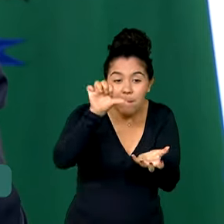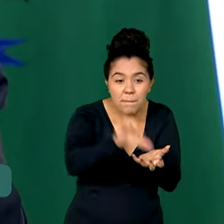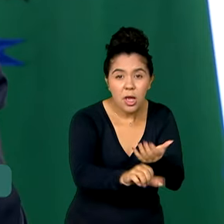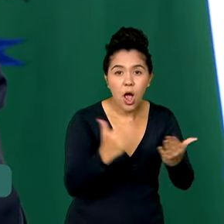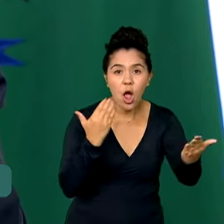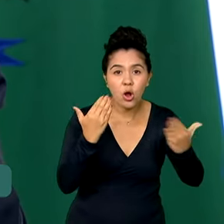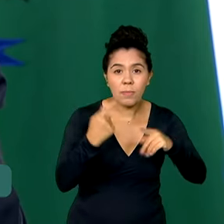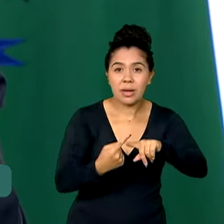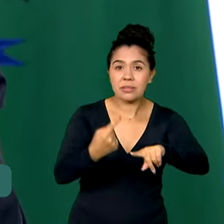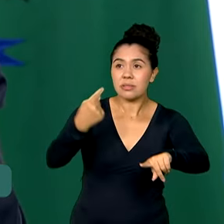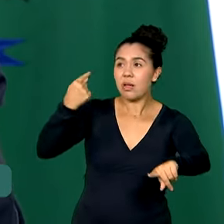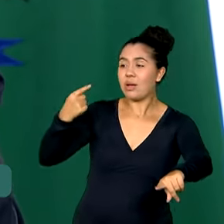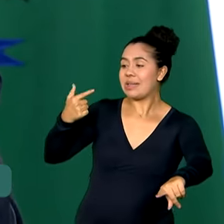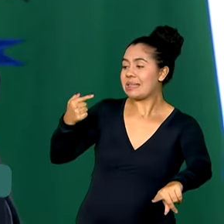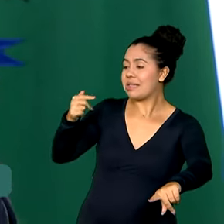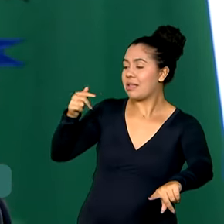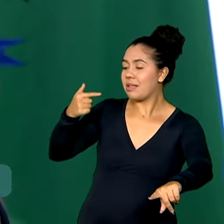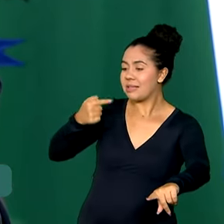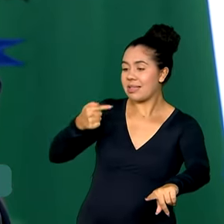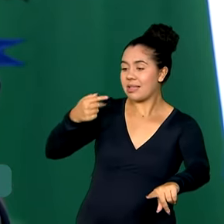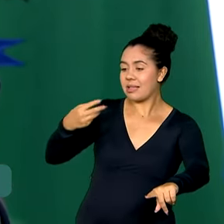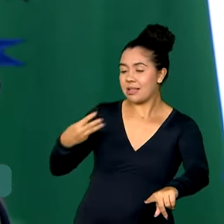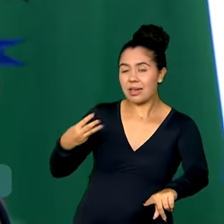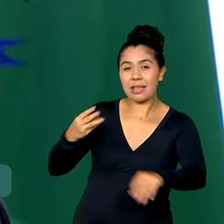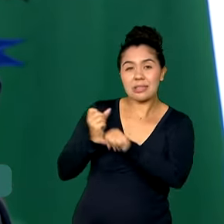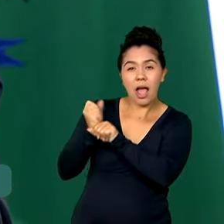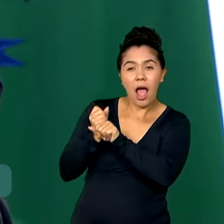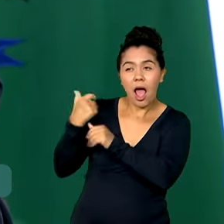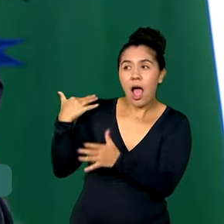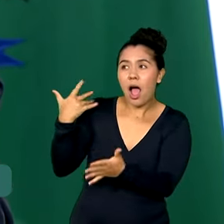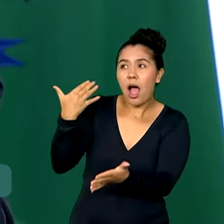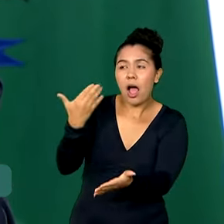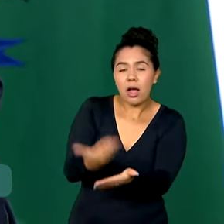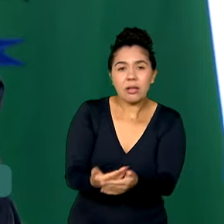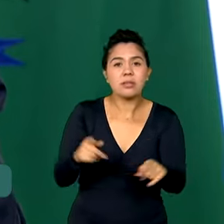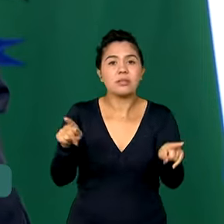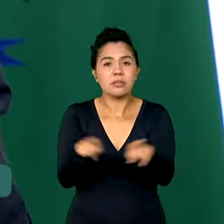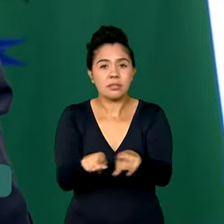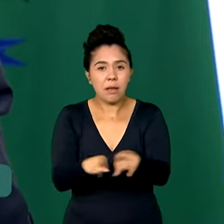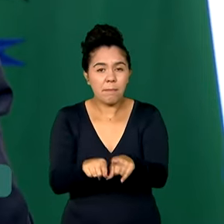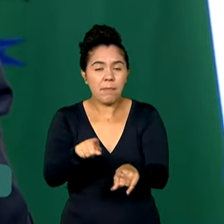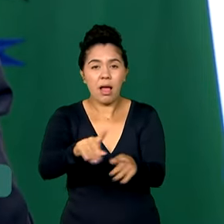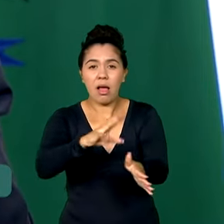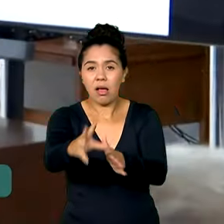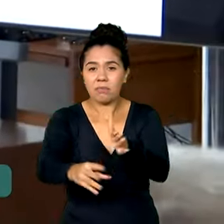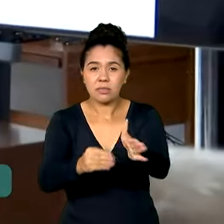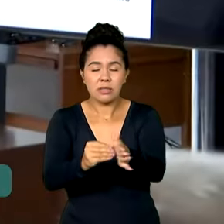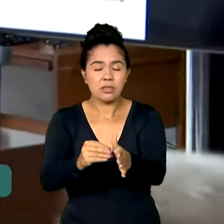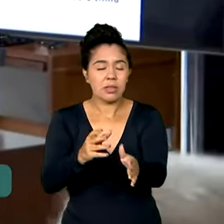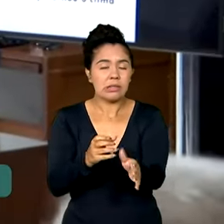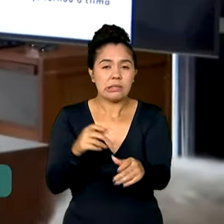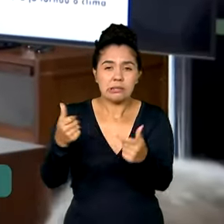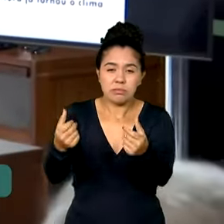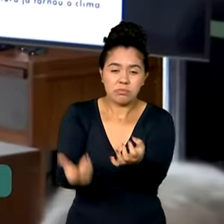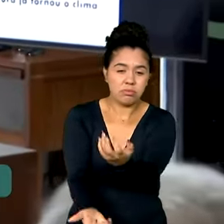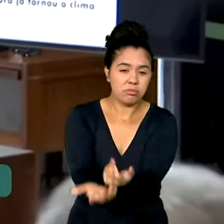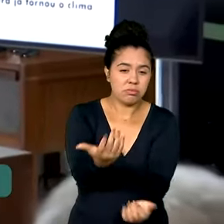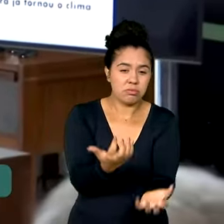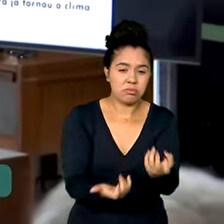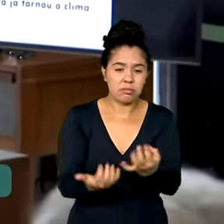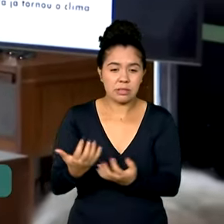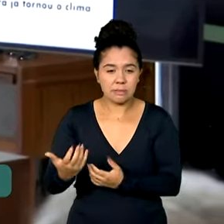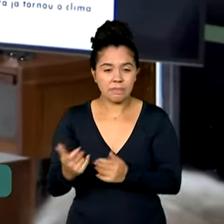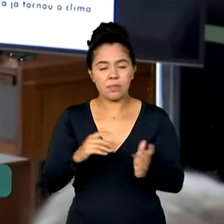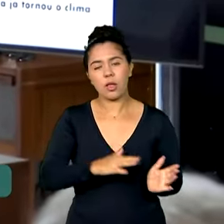anos. A seca na Amazônia é a maior em quase 50 anos. Durante a reunião, o